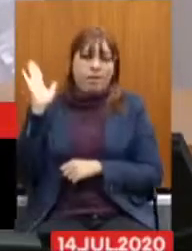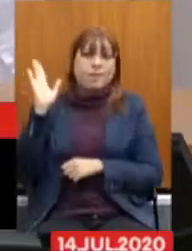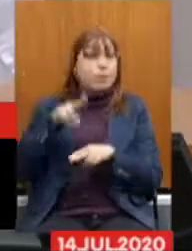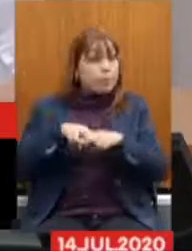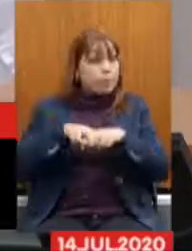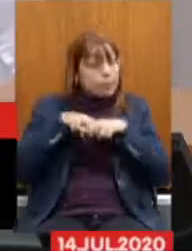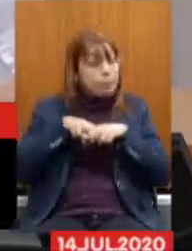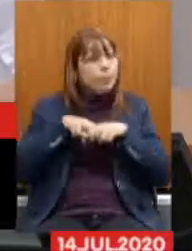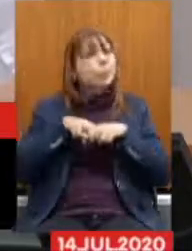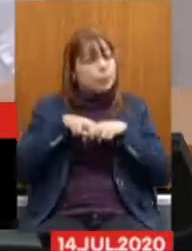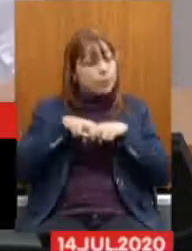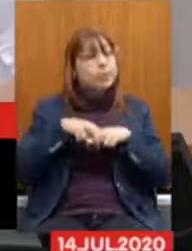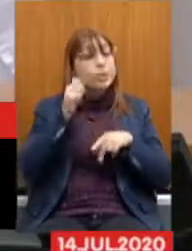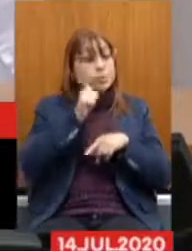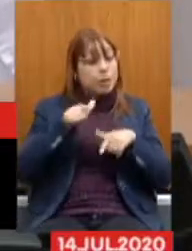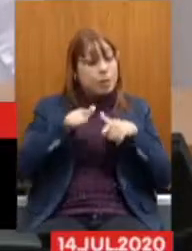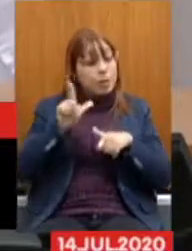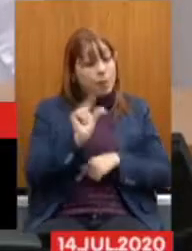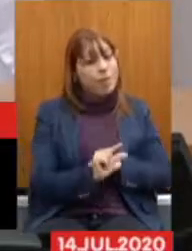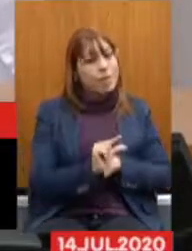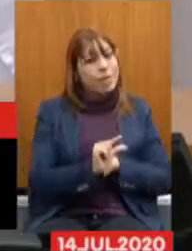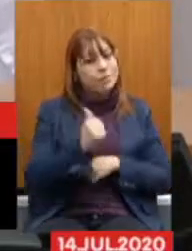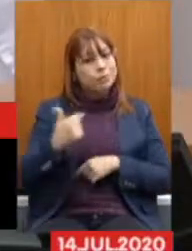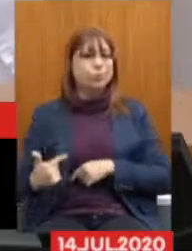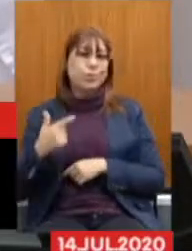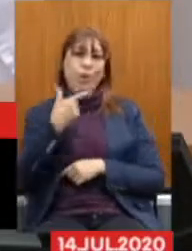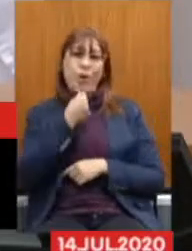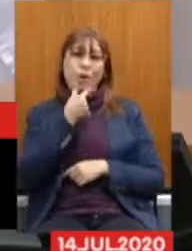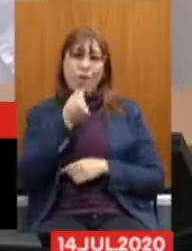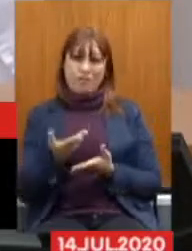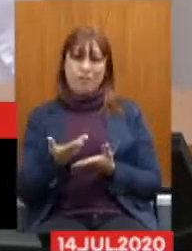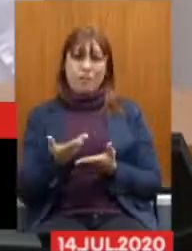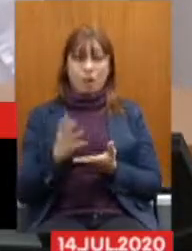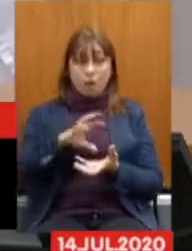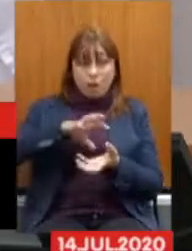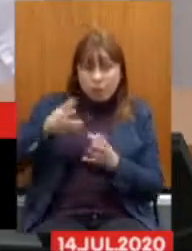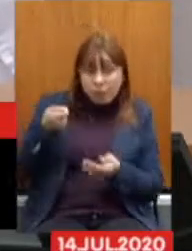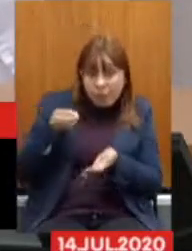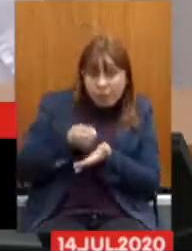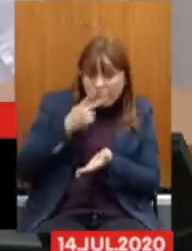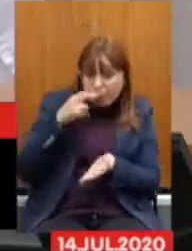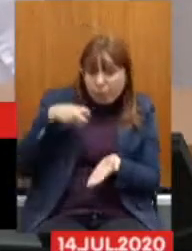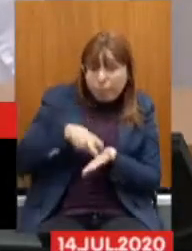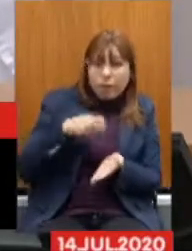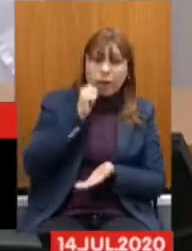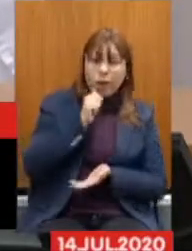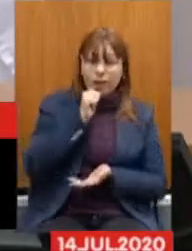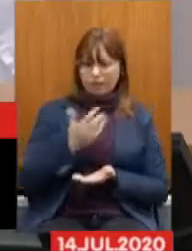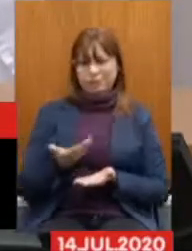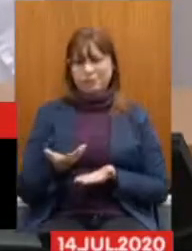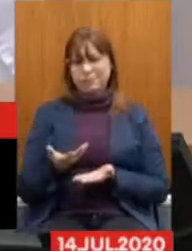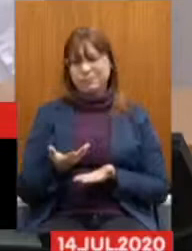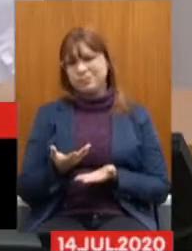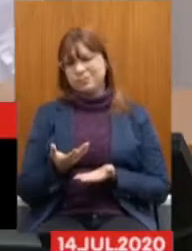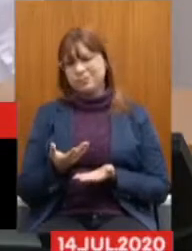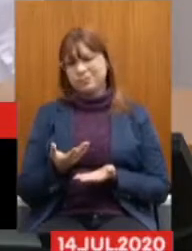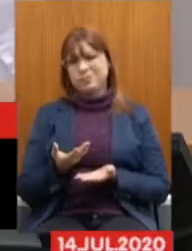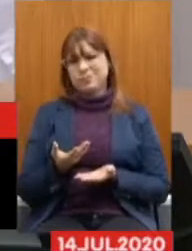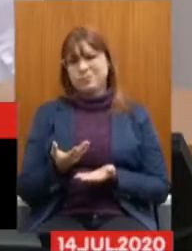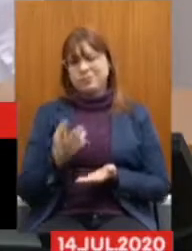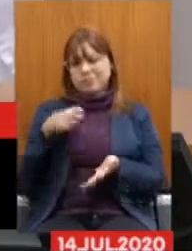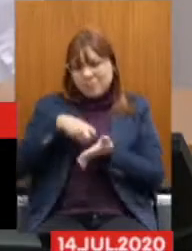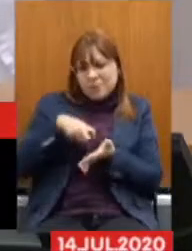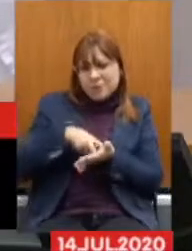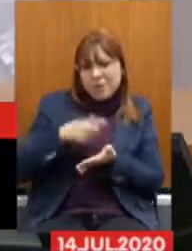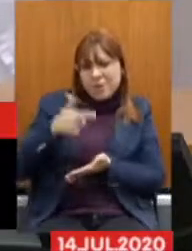chega A esse fator menor De tempo e idade Aí a reforma Vem punir as mulheres Mais ainda Vem